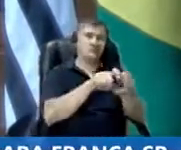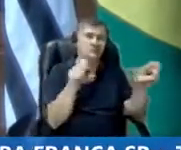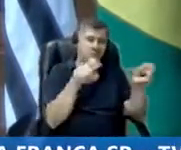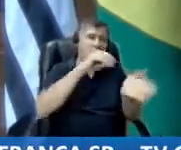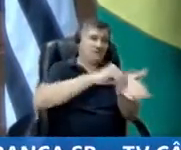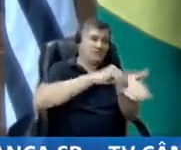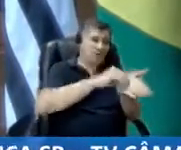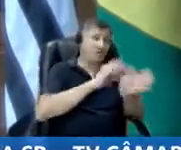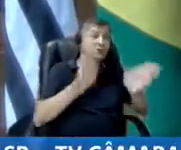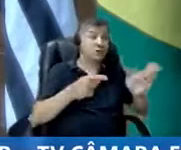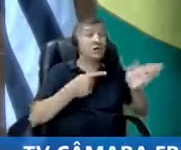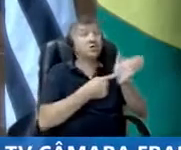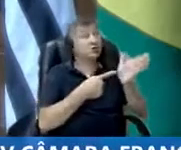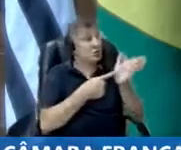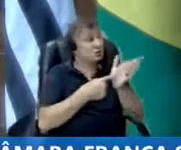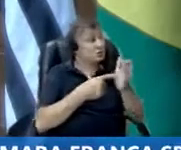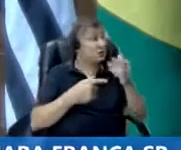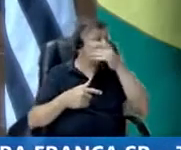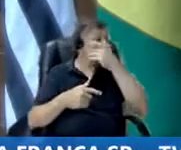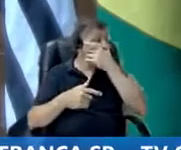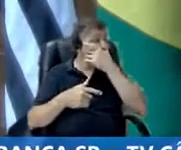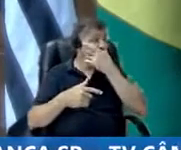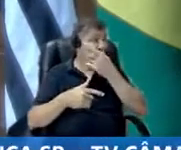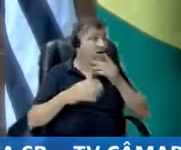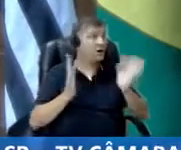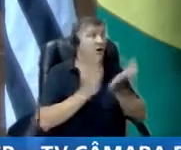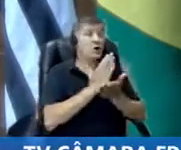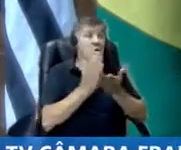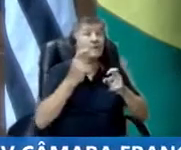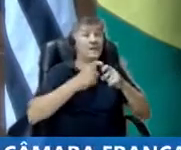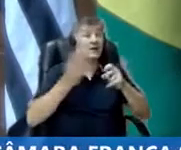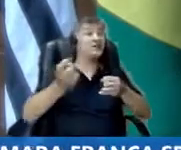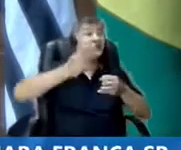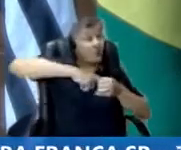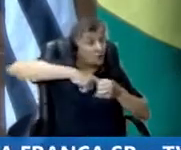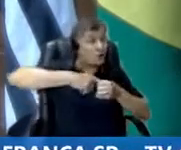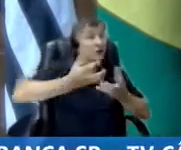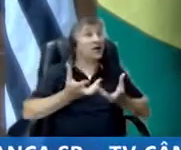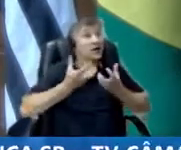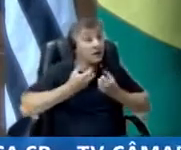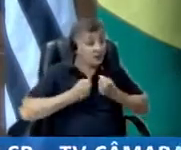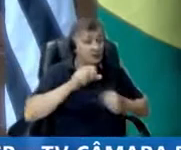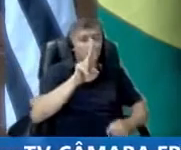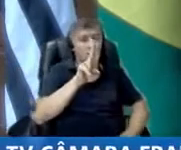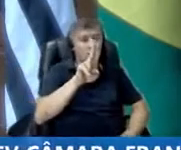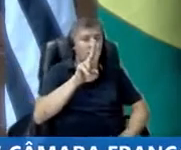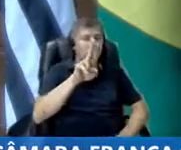uma indicação para que os médicos voltem a atender nas UBS. Então,